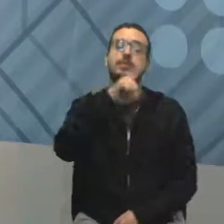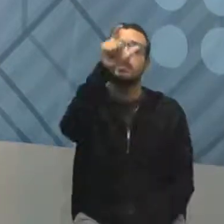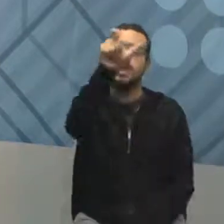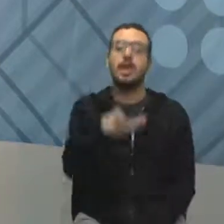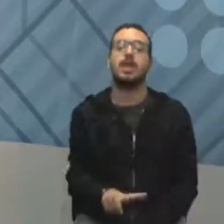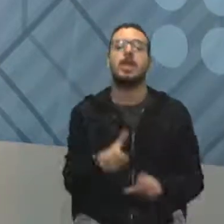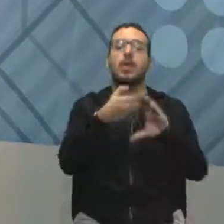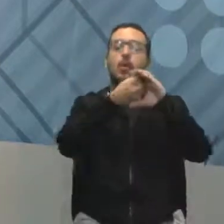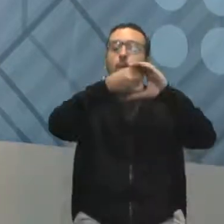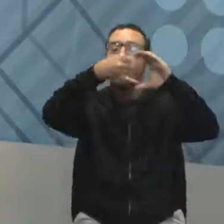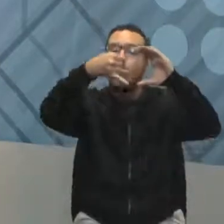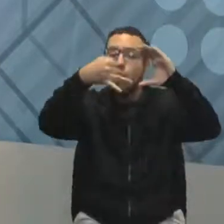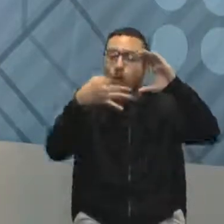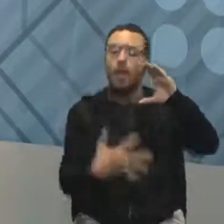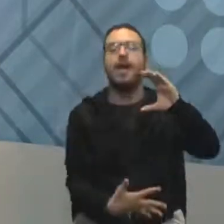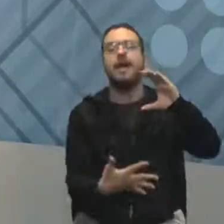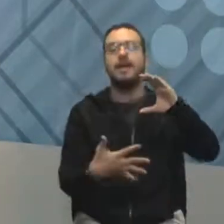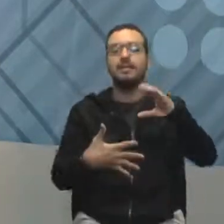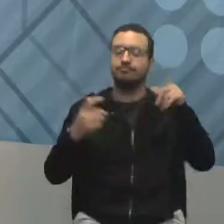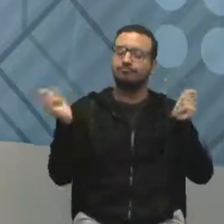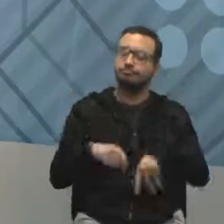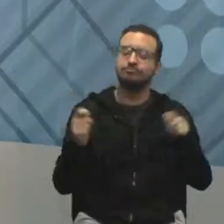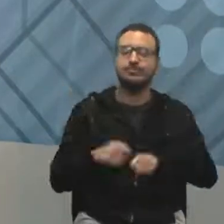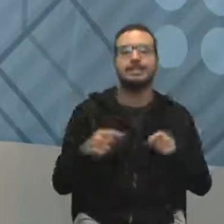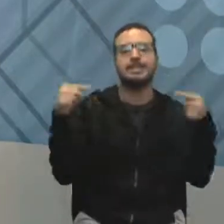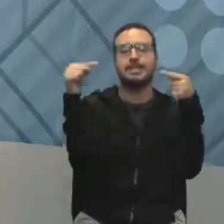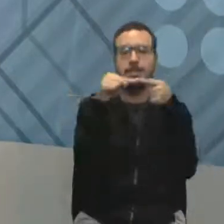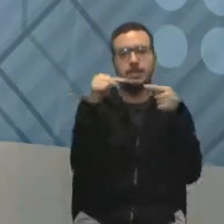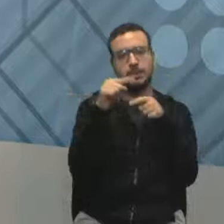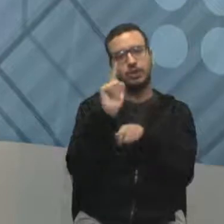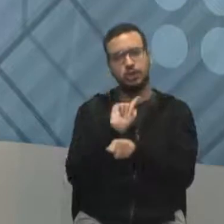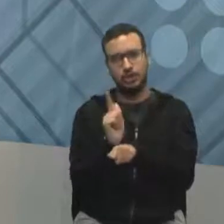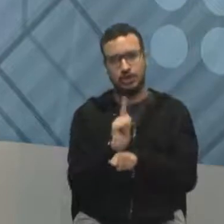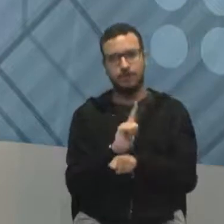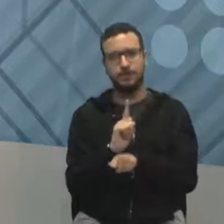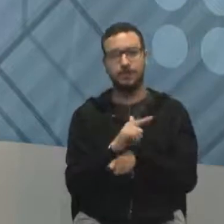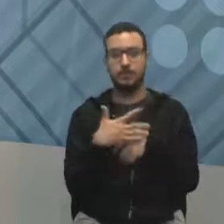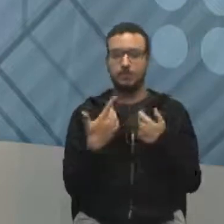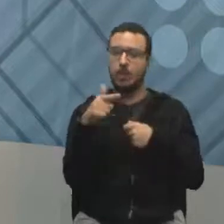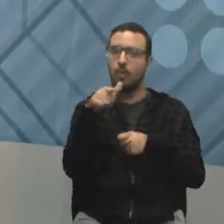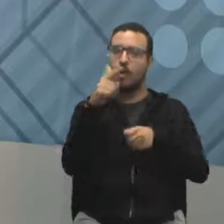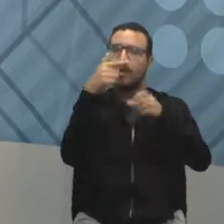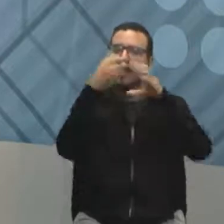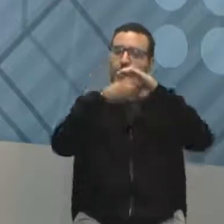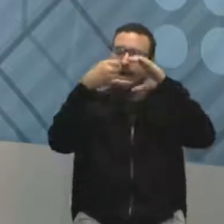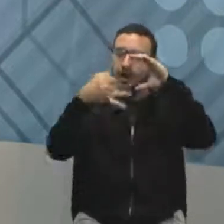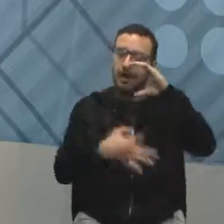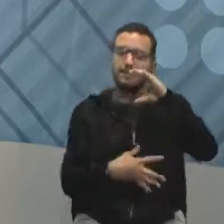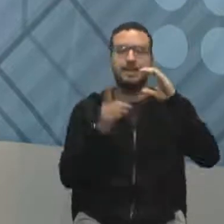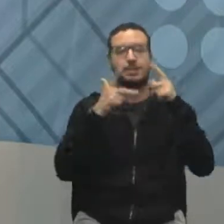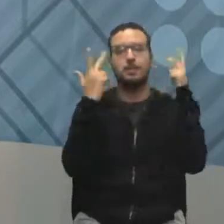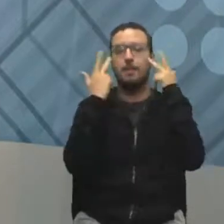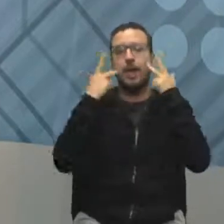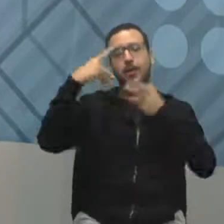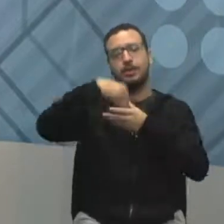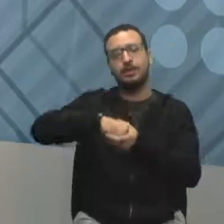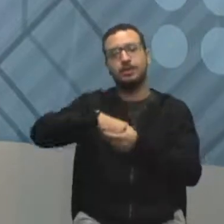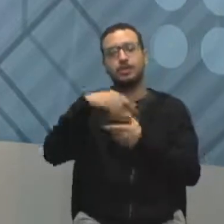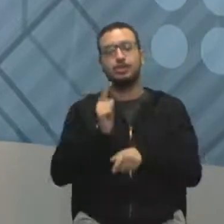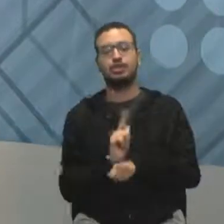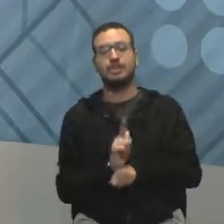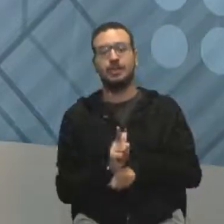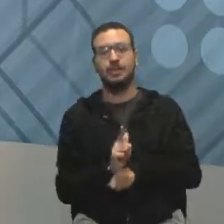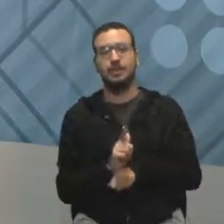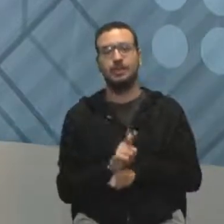competências, que são adequadas ao gerenciamento de projetos. Essas características são comuns aos gestores. E eu